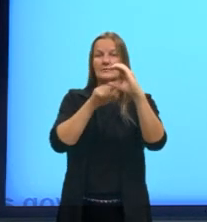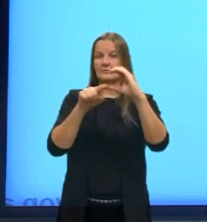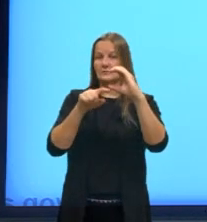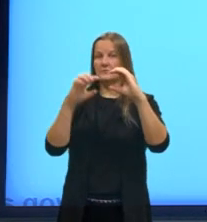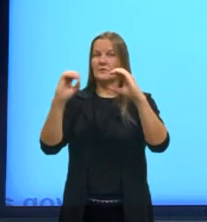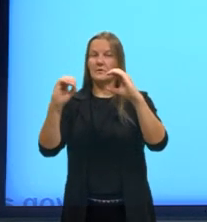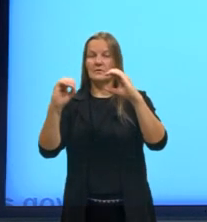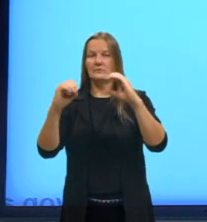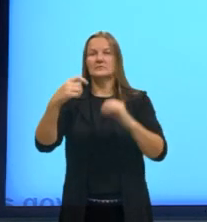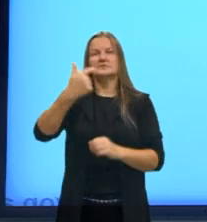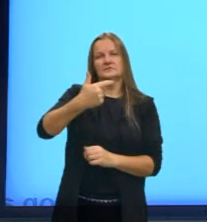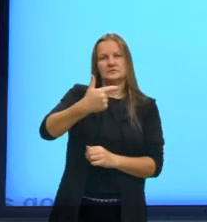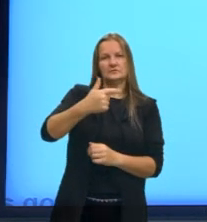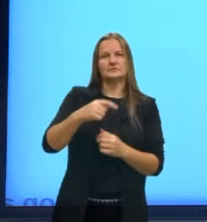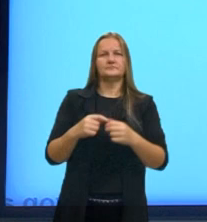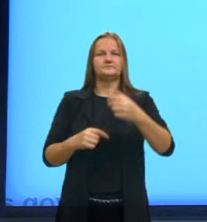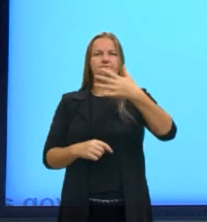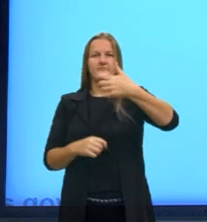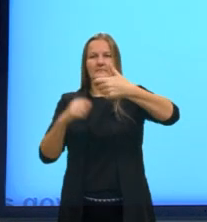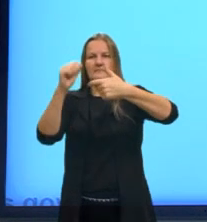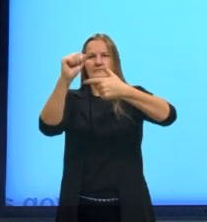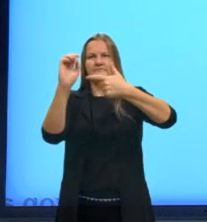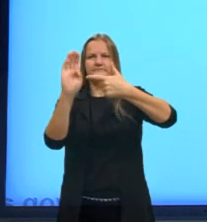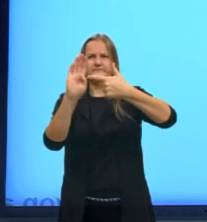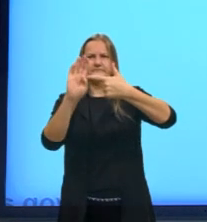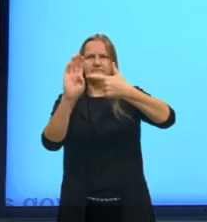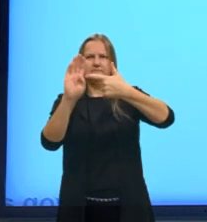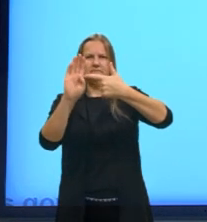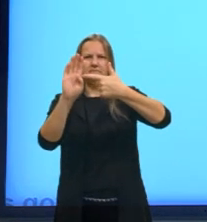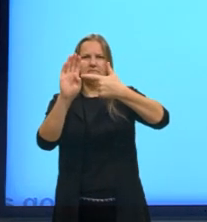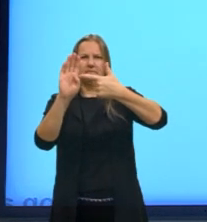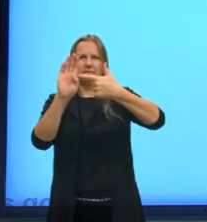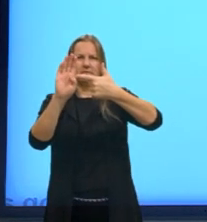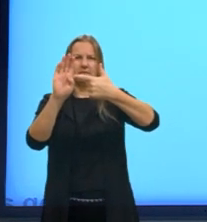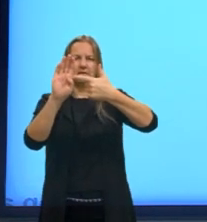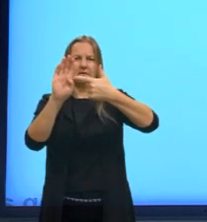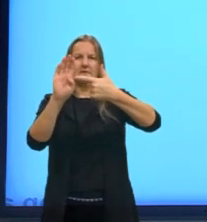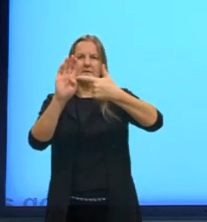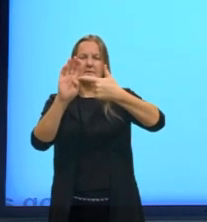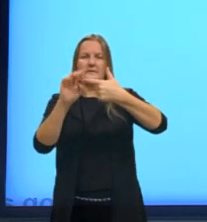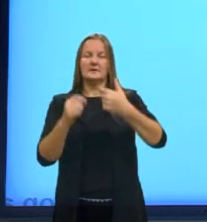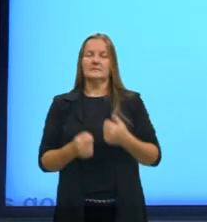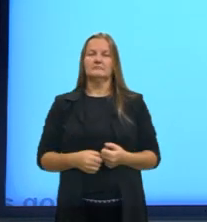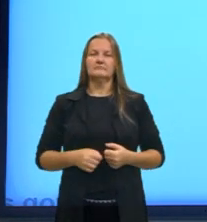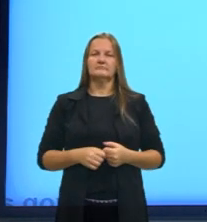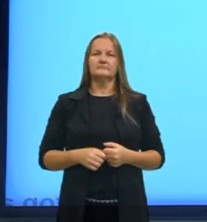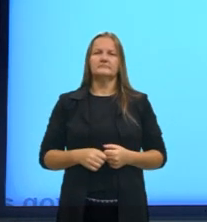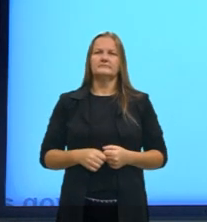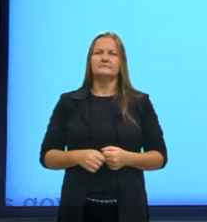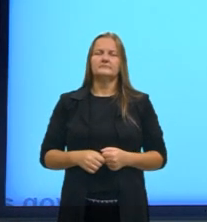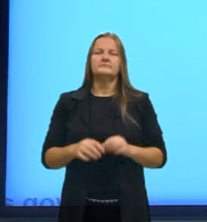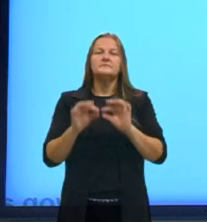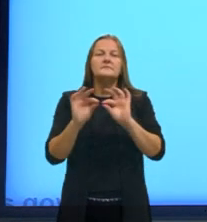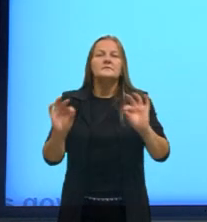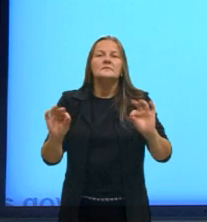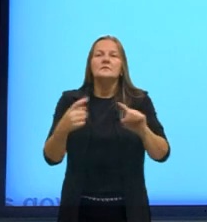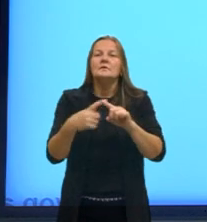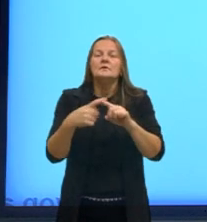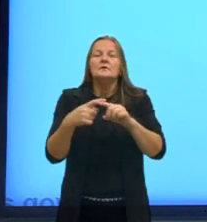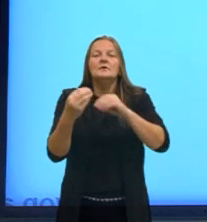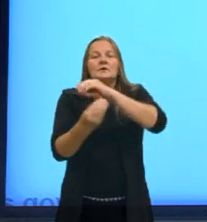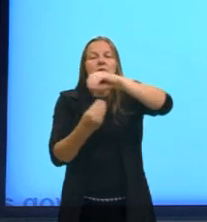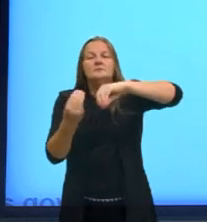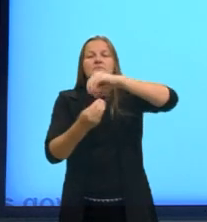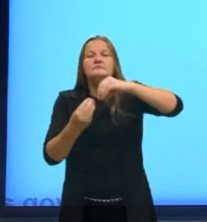vou para o segundo, substância composta, né? Letra B tem substância composta e substância simples. Aqui é a substância simples e